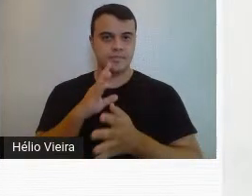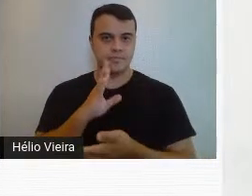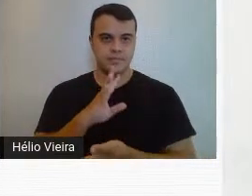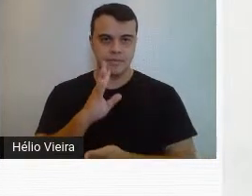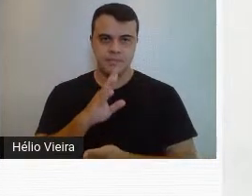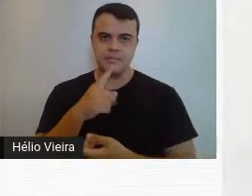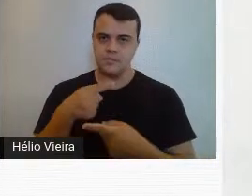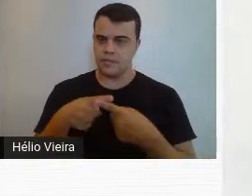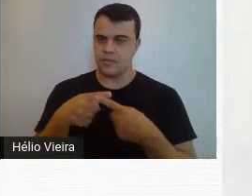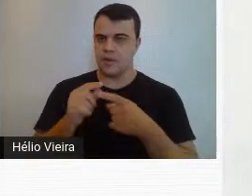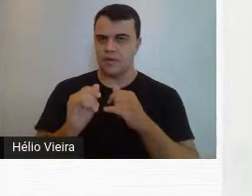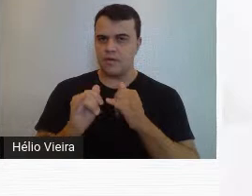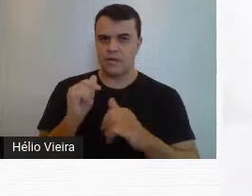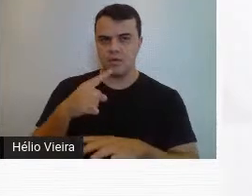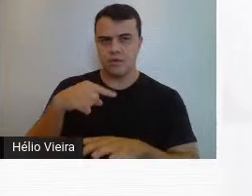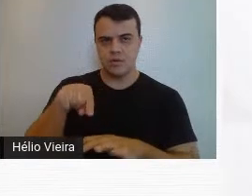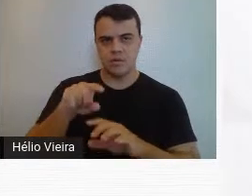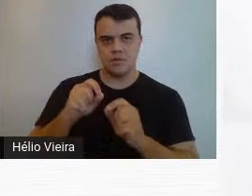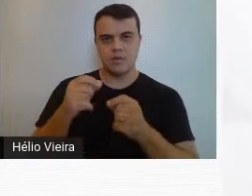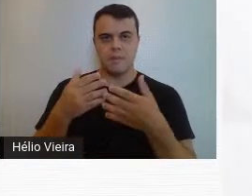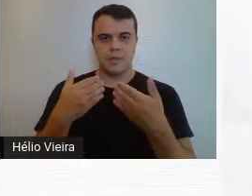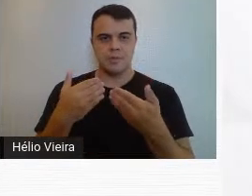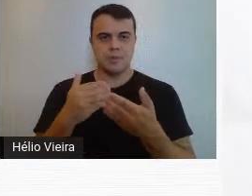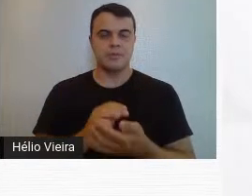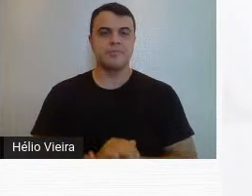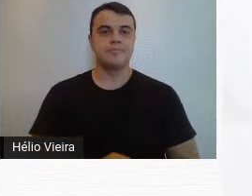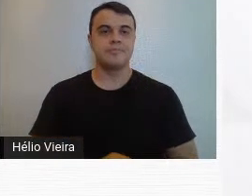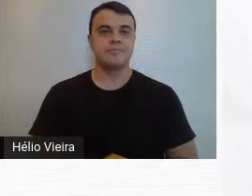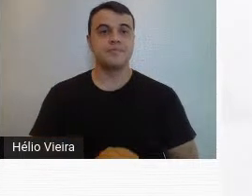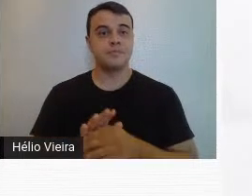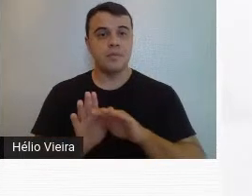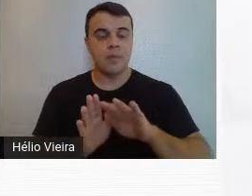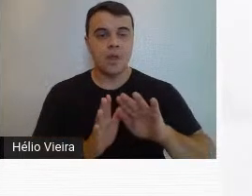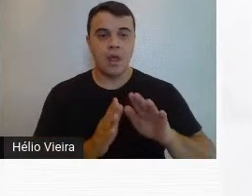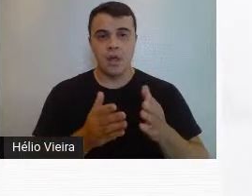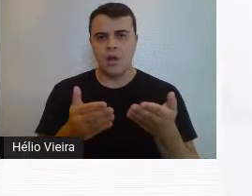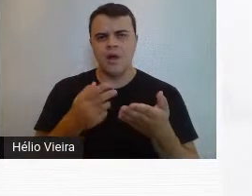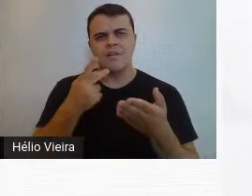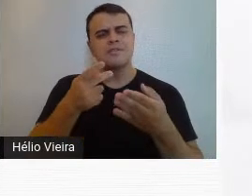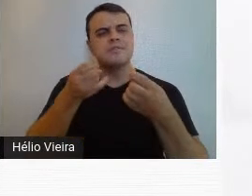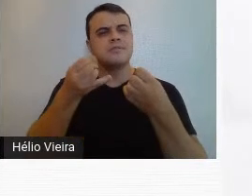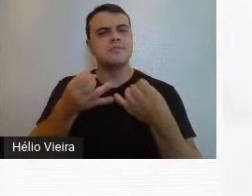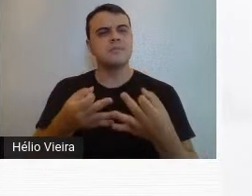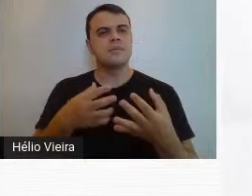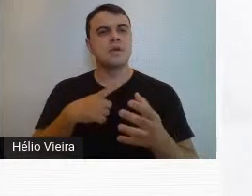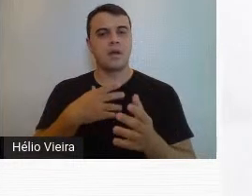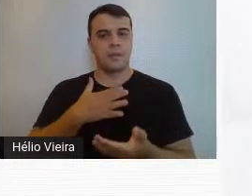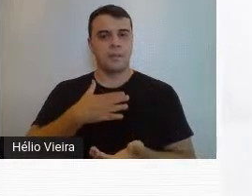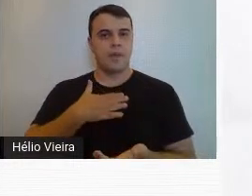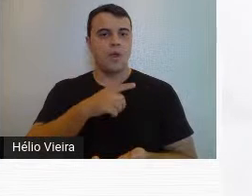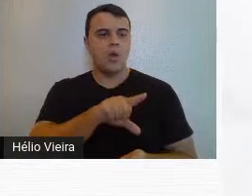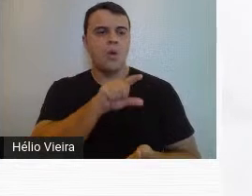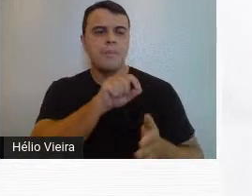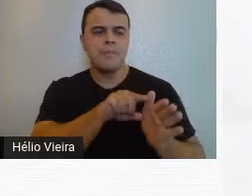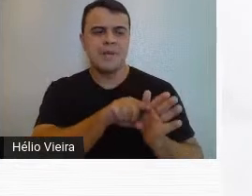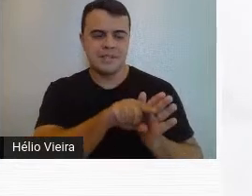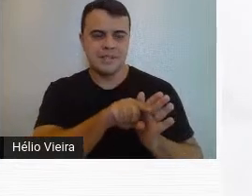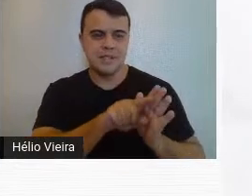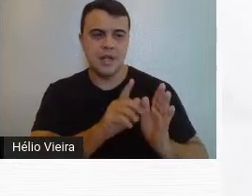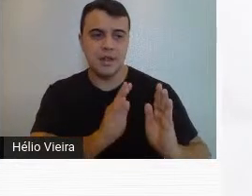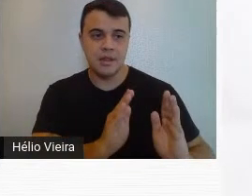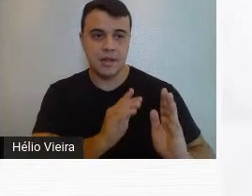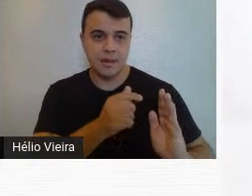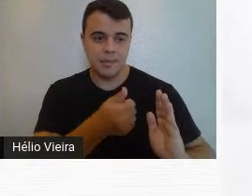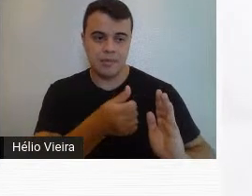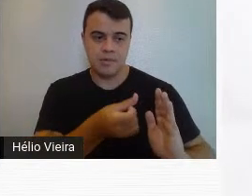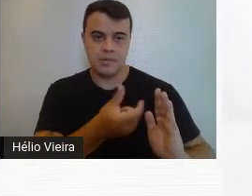abrindo o nosso bate-papo. Gente, eu vou falar rapidamente, o meu recorte é da década